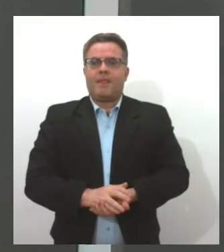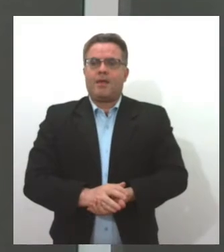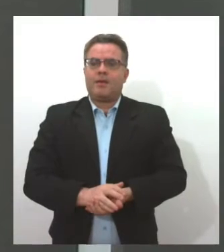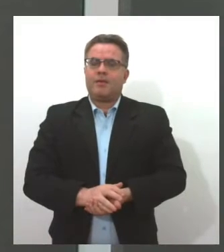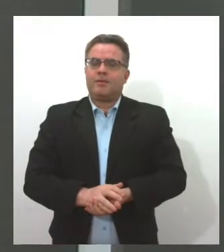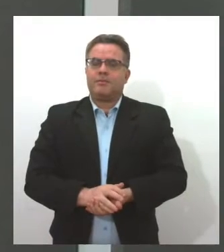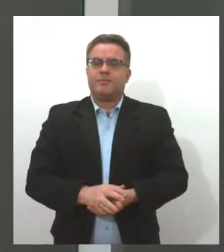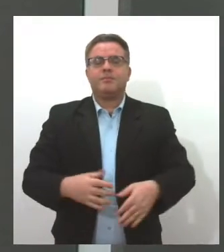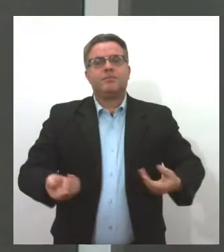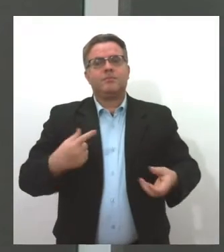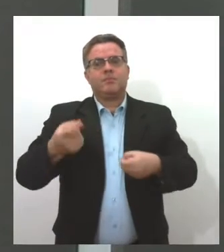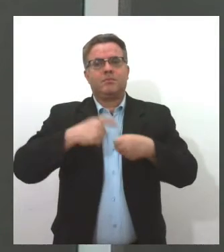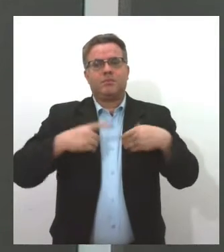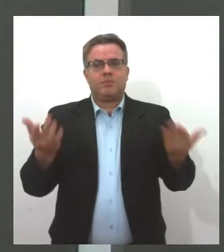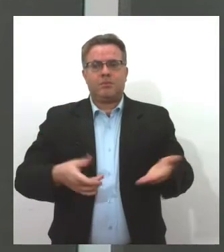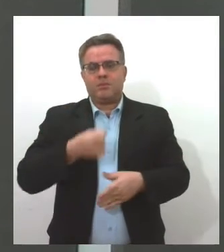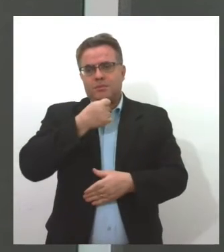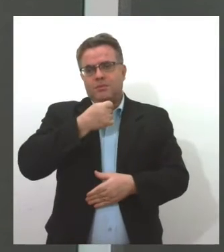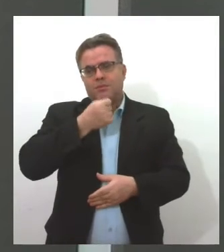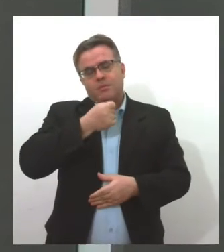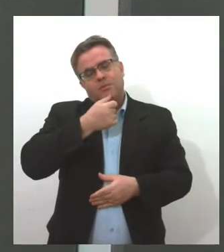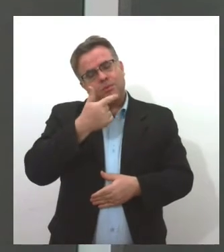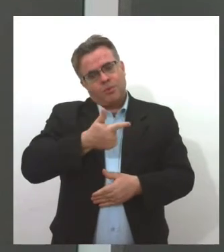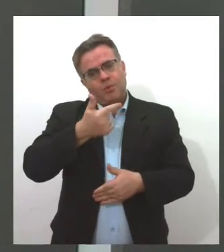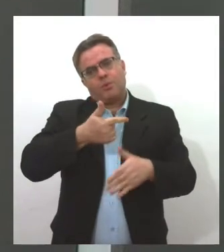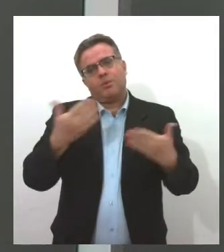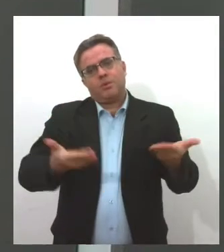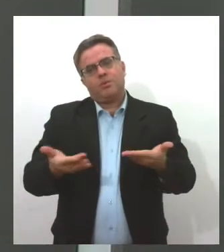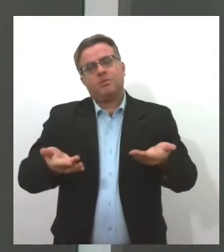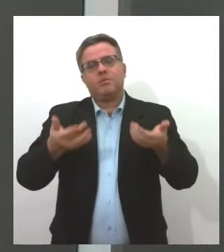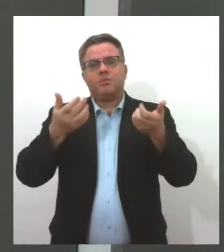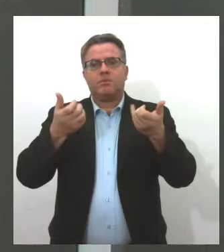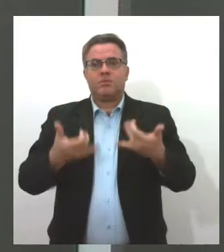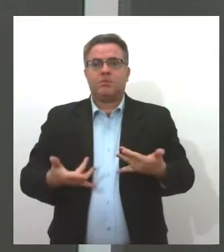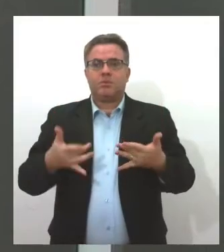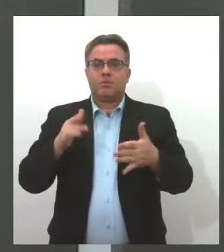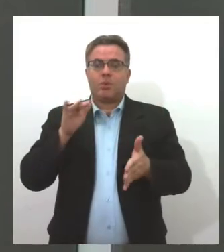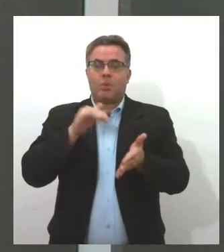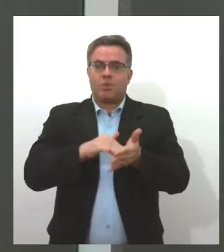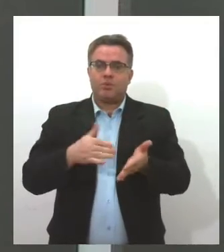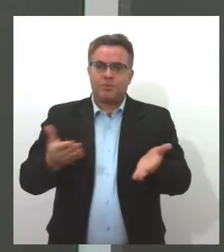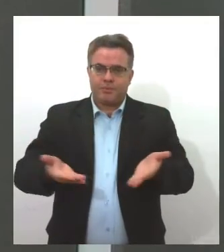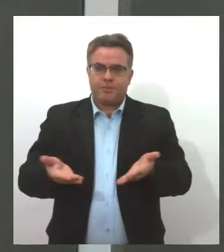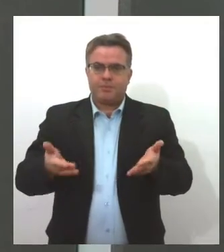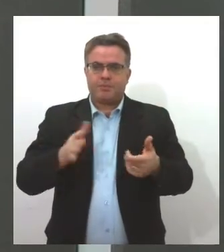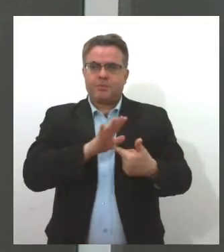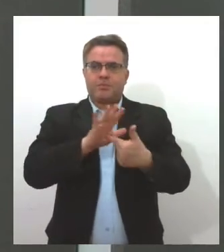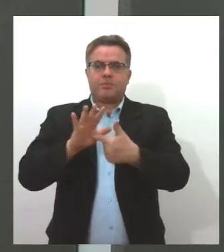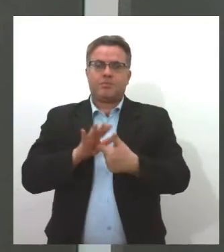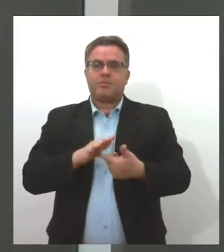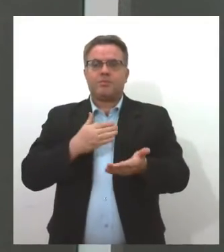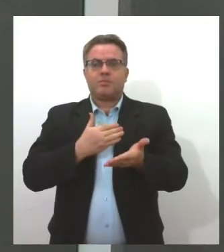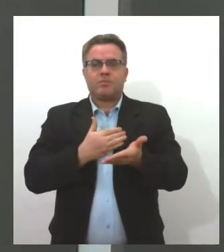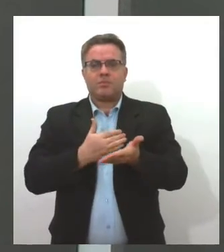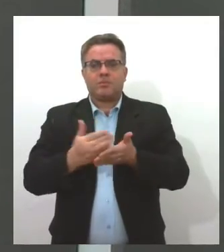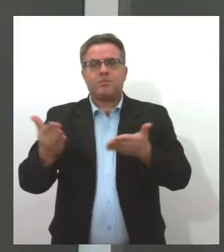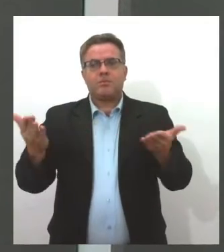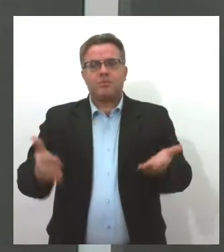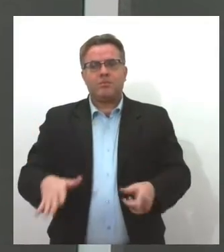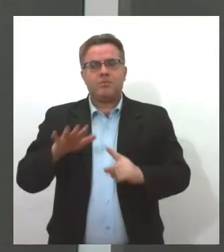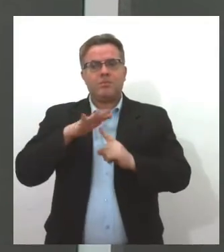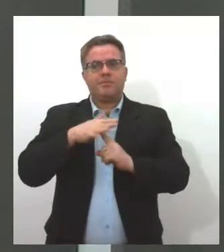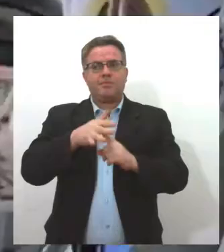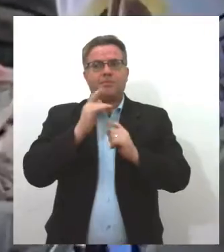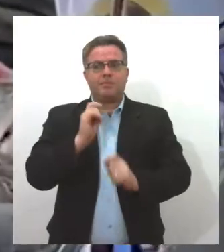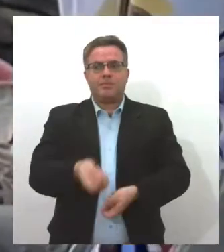Estamos de volta com o Jornal da Lese, segunda edição, no nosso último bloco. E olha, começou hoje mais uma edição da Feira de Pescados,